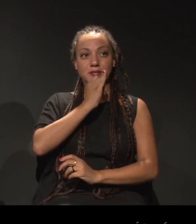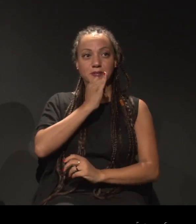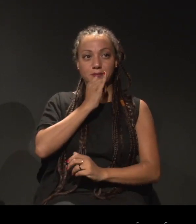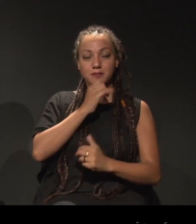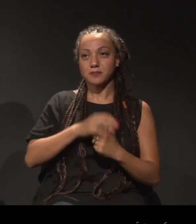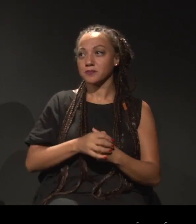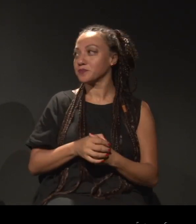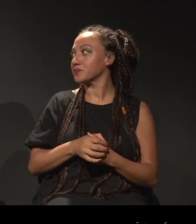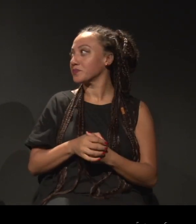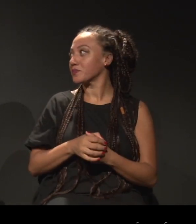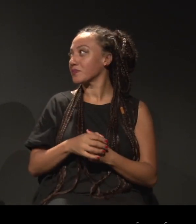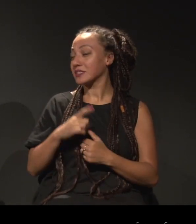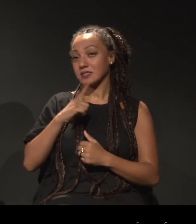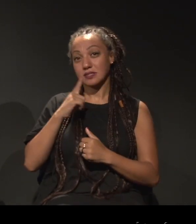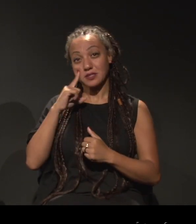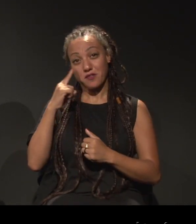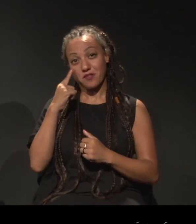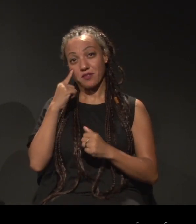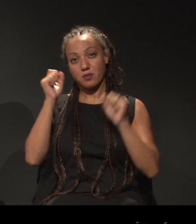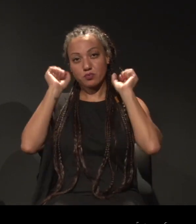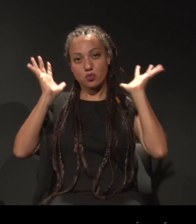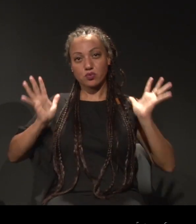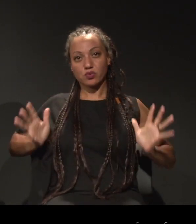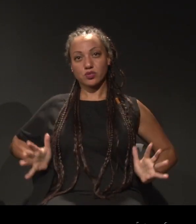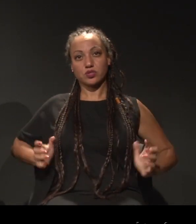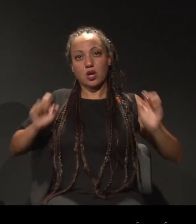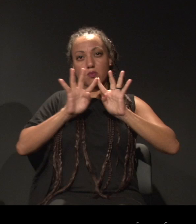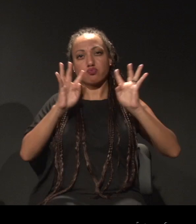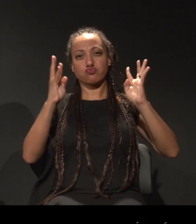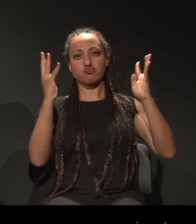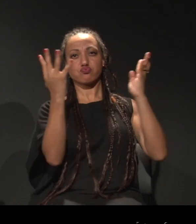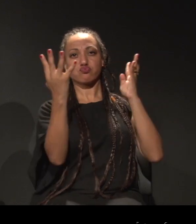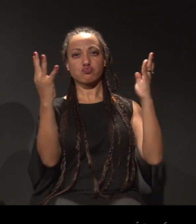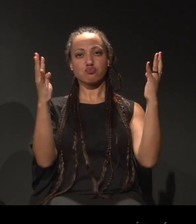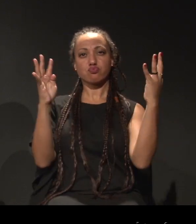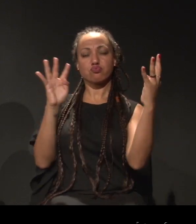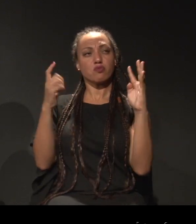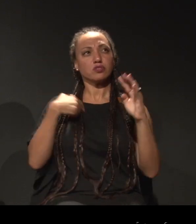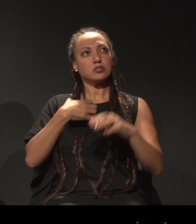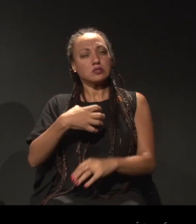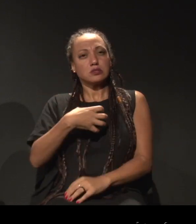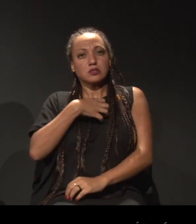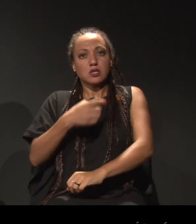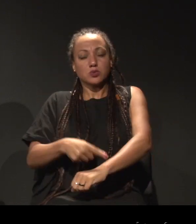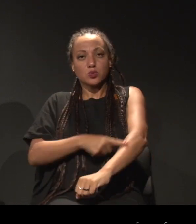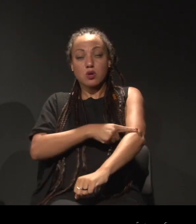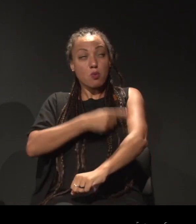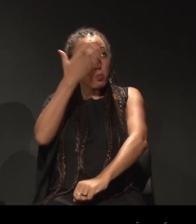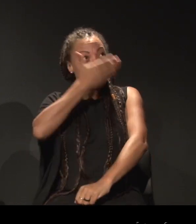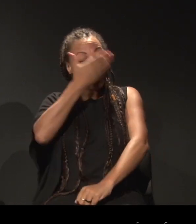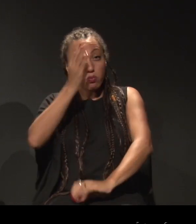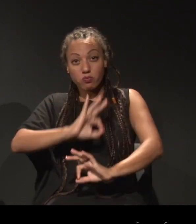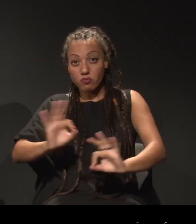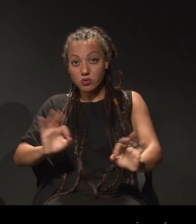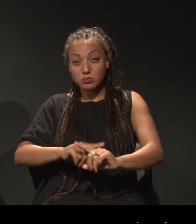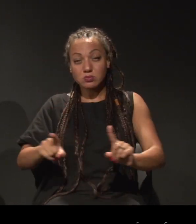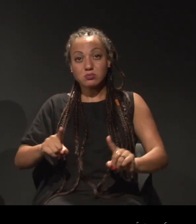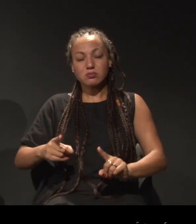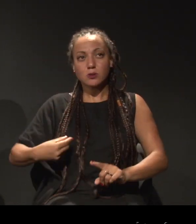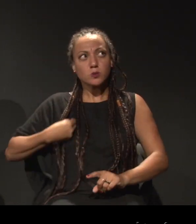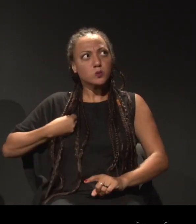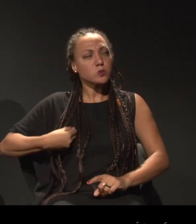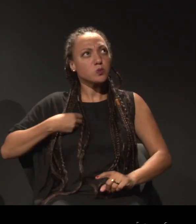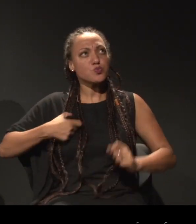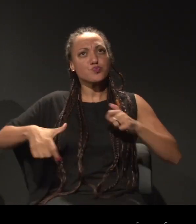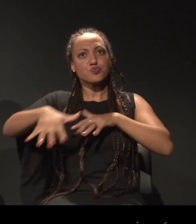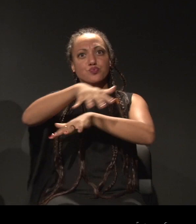uma roda de orixás, você sente aquilo na pele. Você não vê, mas a presença está ali.